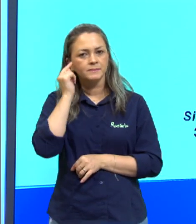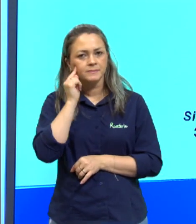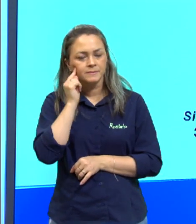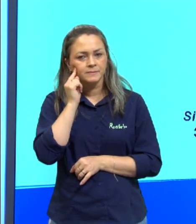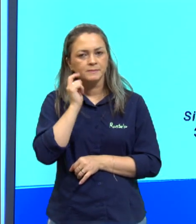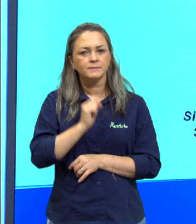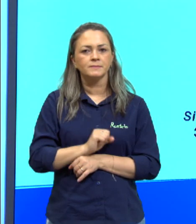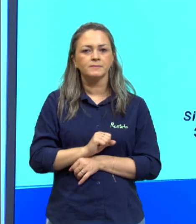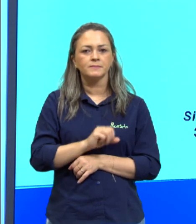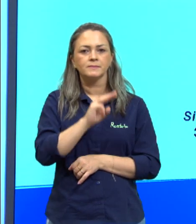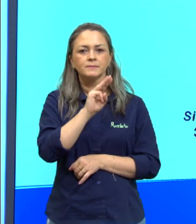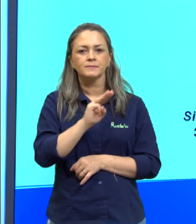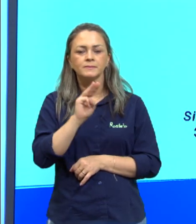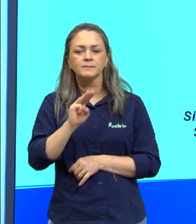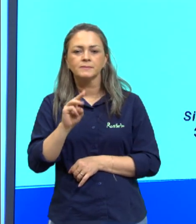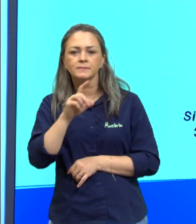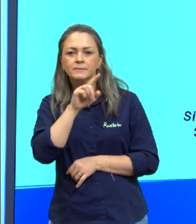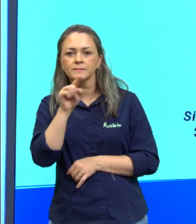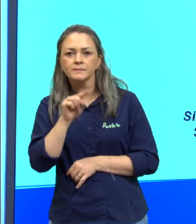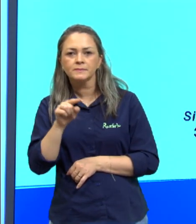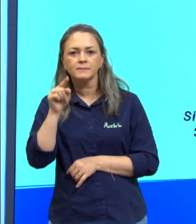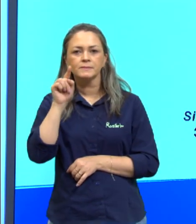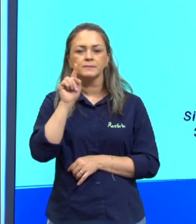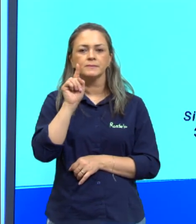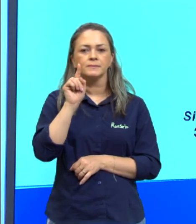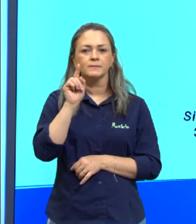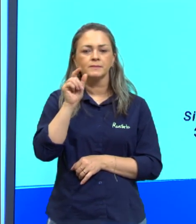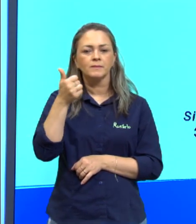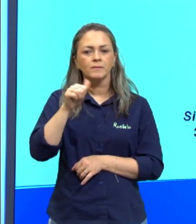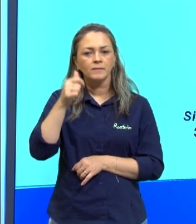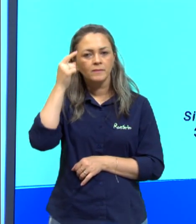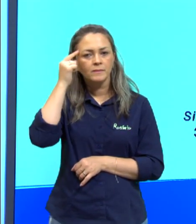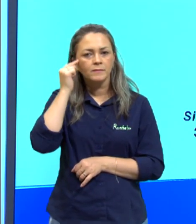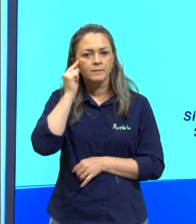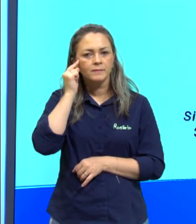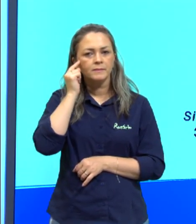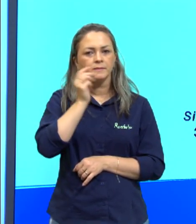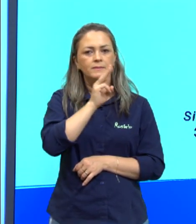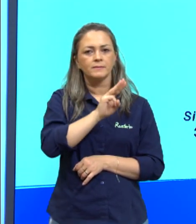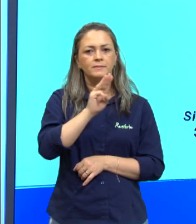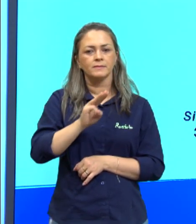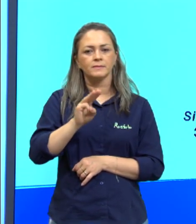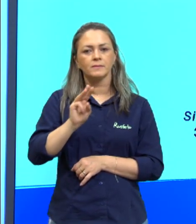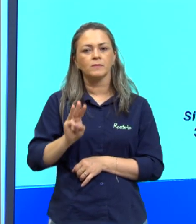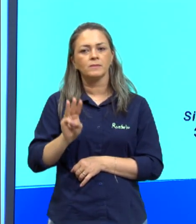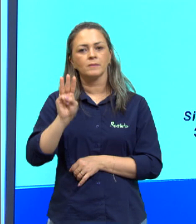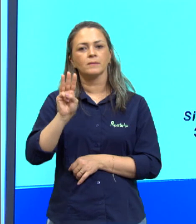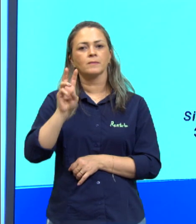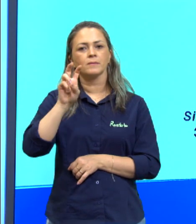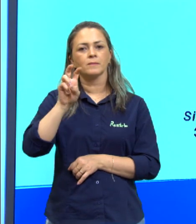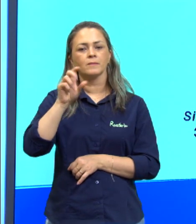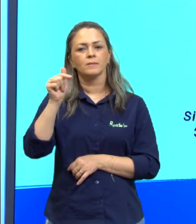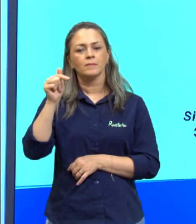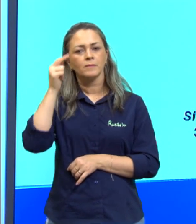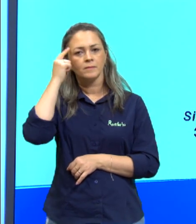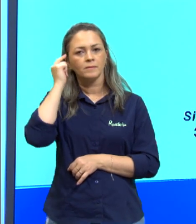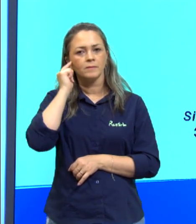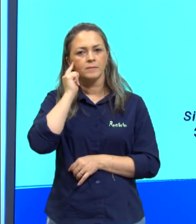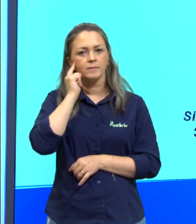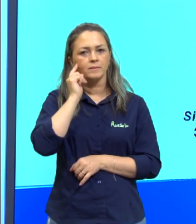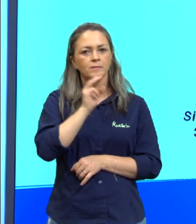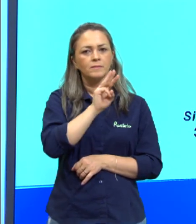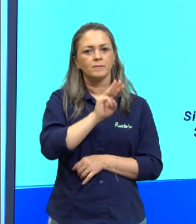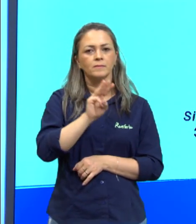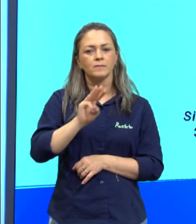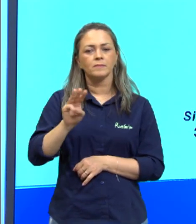O site Z, 11. O site W, 57. E o site U,